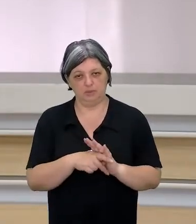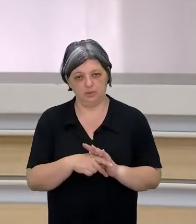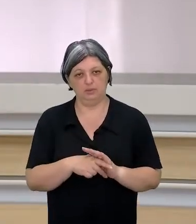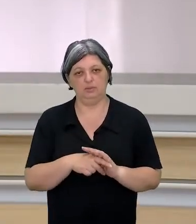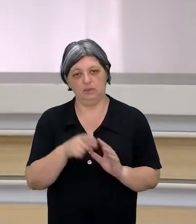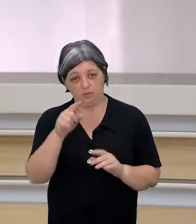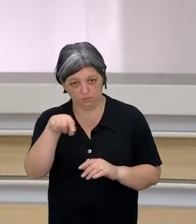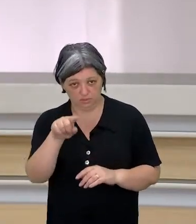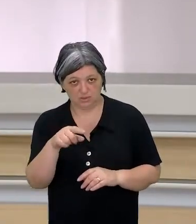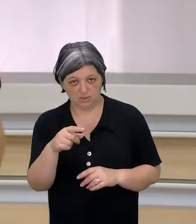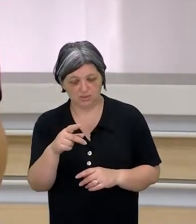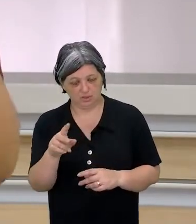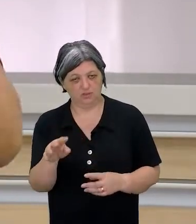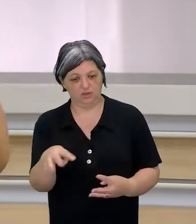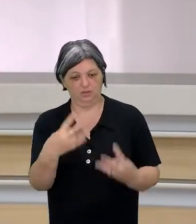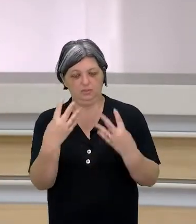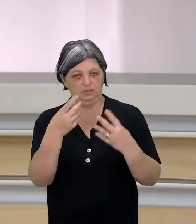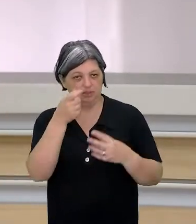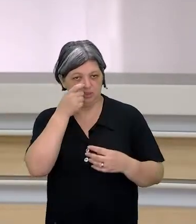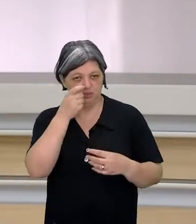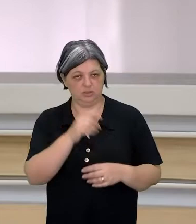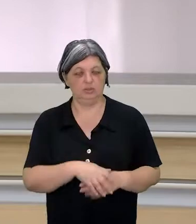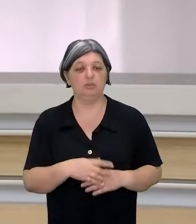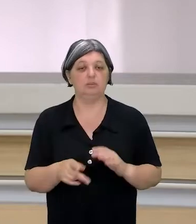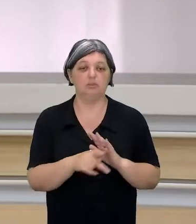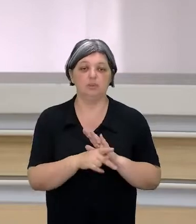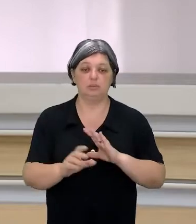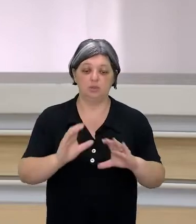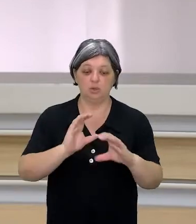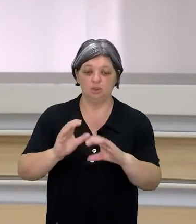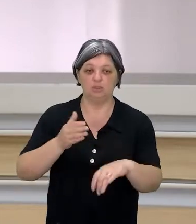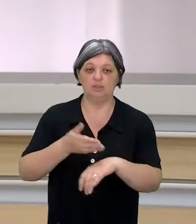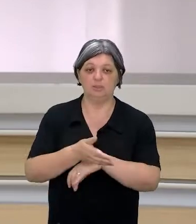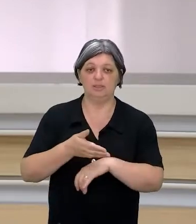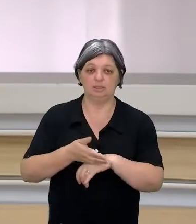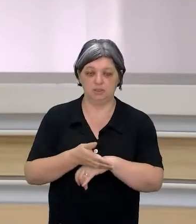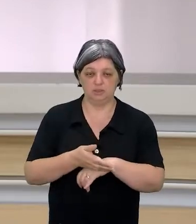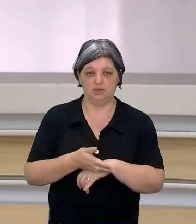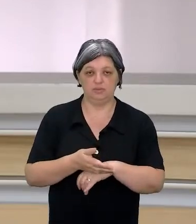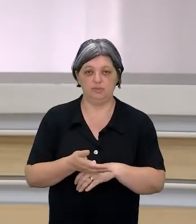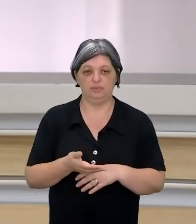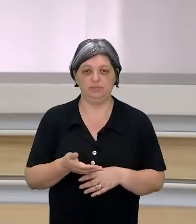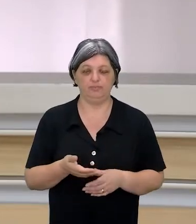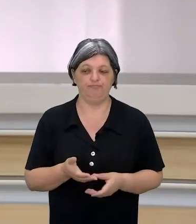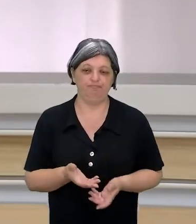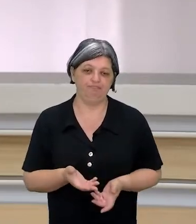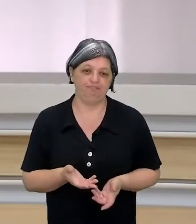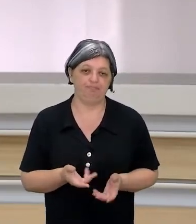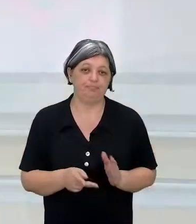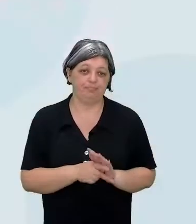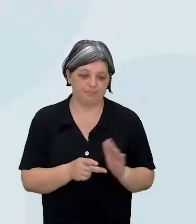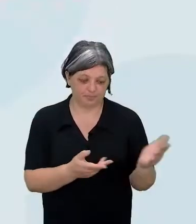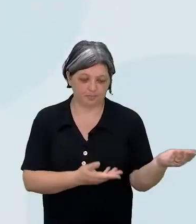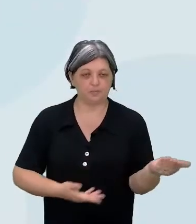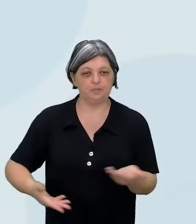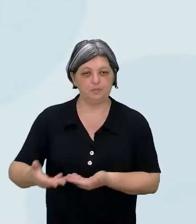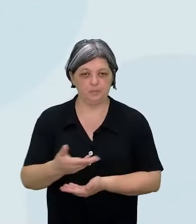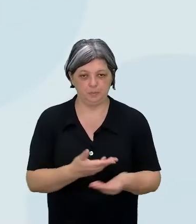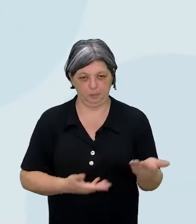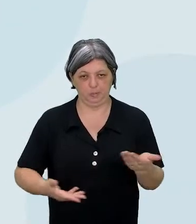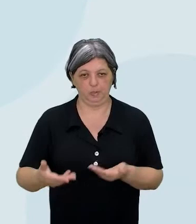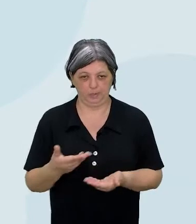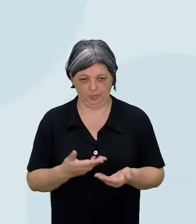é você. Mas quando a gente fala sobre a comunicação participativa, né, vamos dizer, de um compartilhamento, aí,